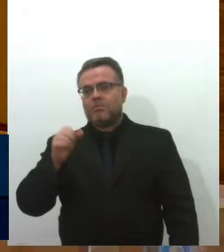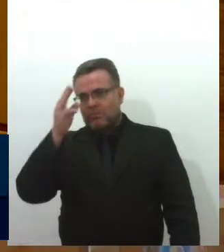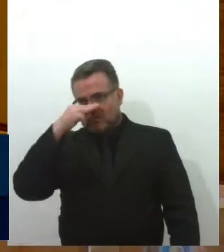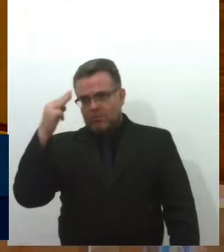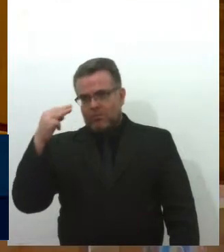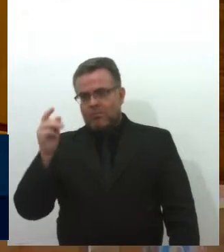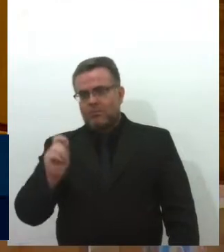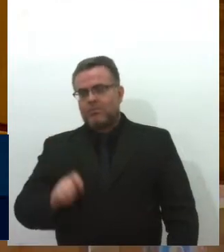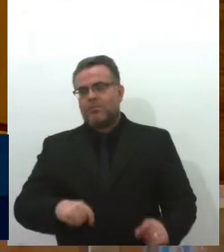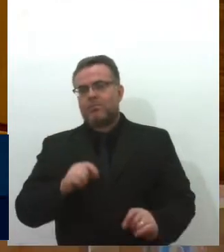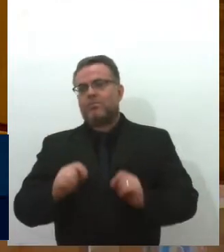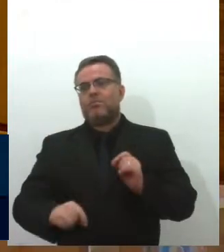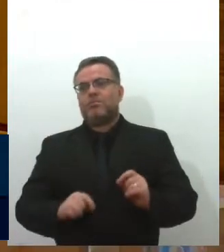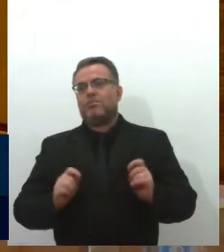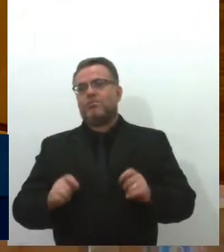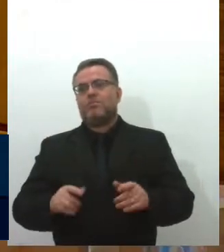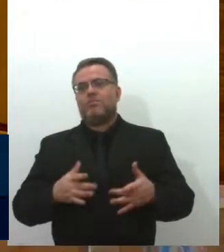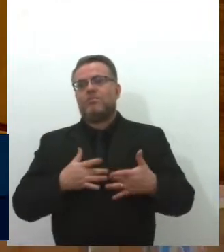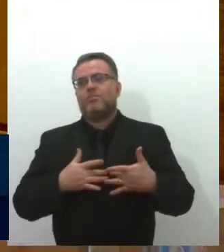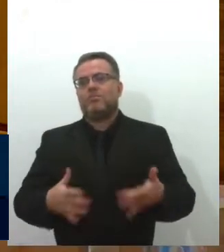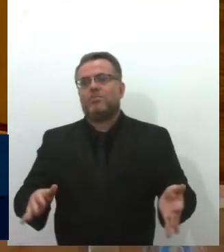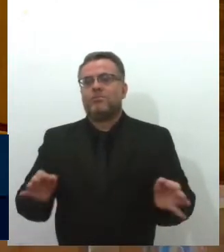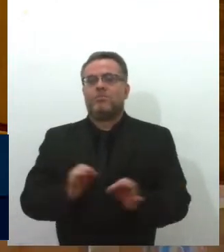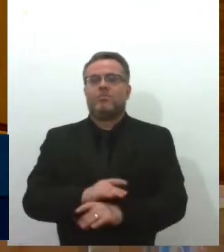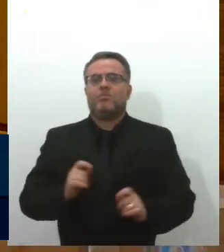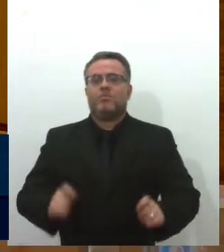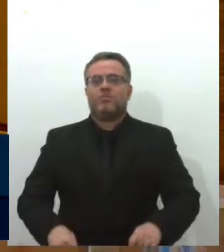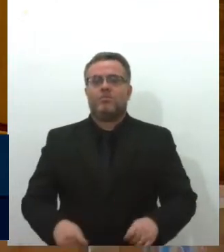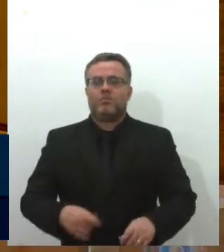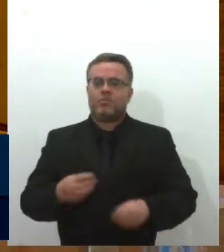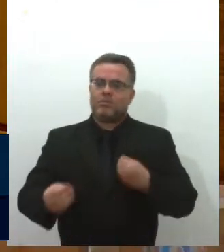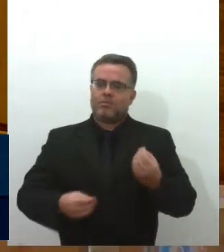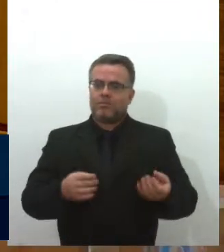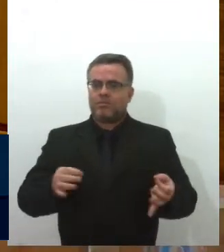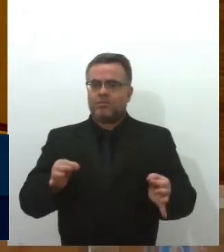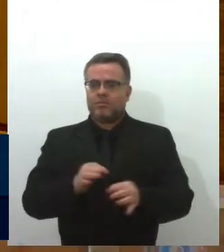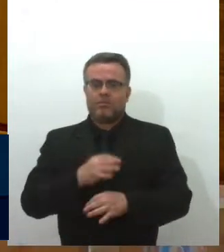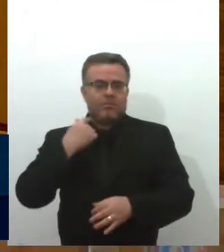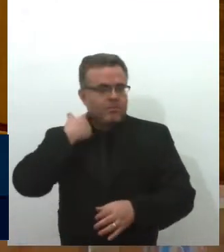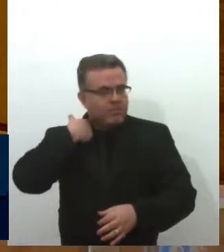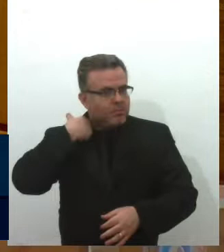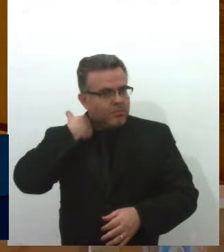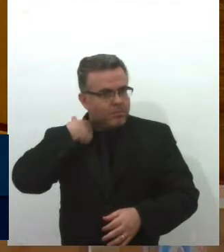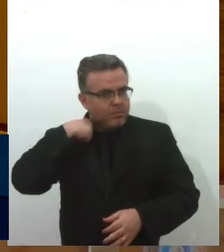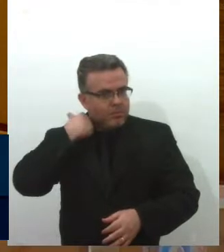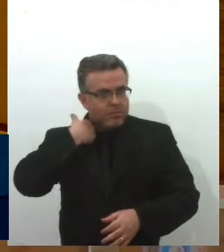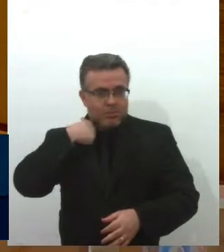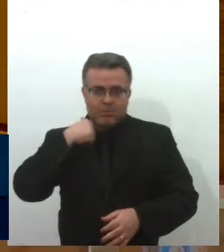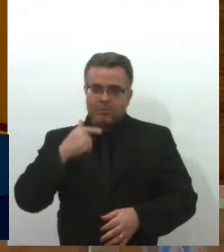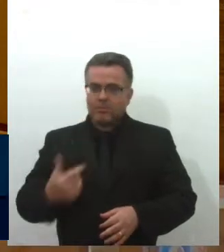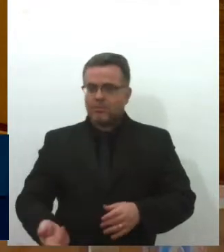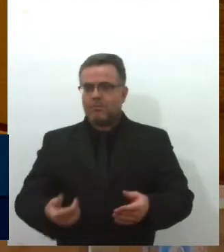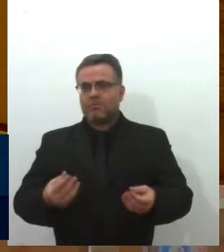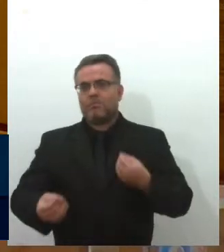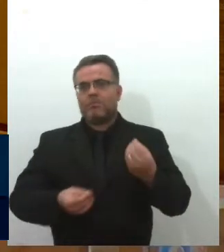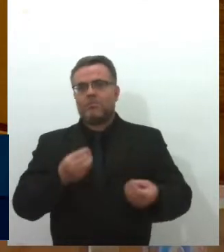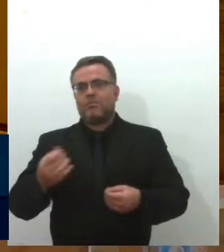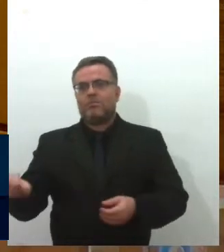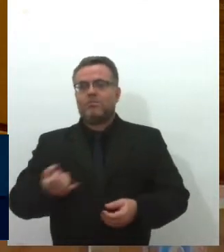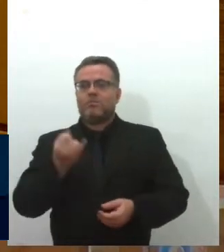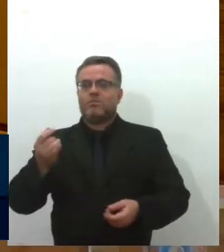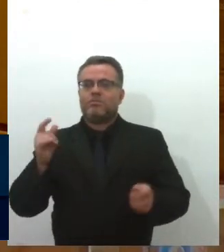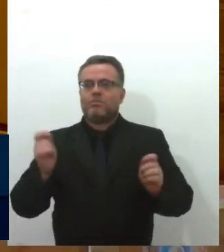deputada Maria, a senhora muito sensível, muito cuidadosa com esses temas que são relevantes e que